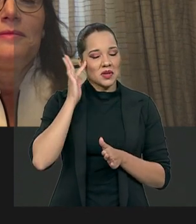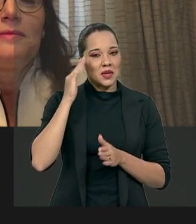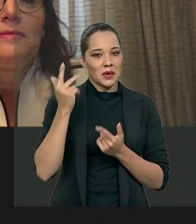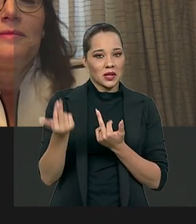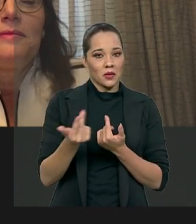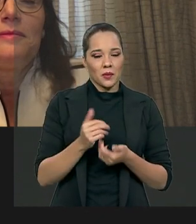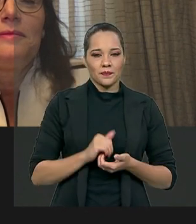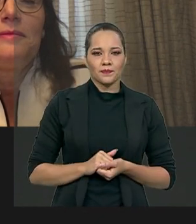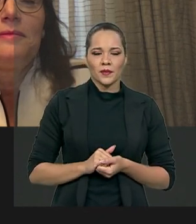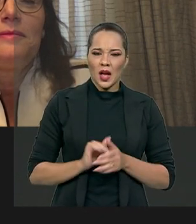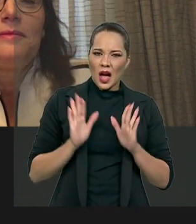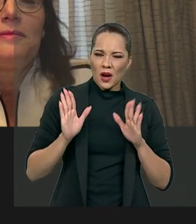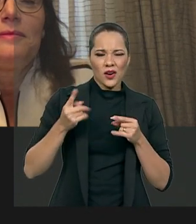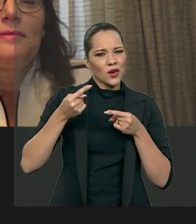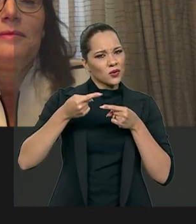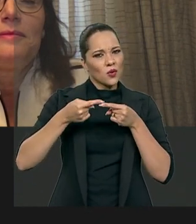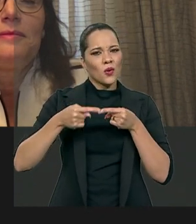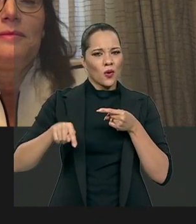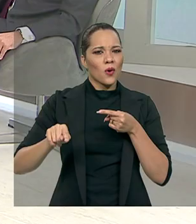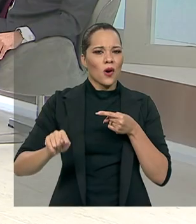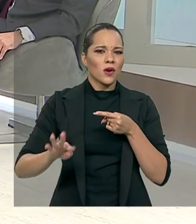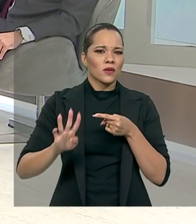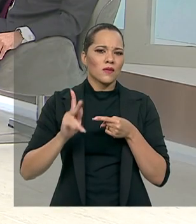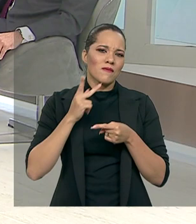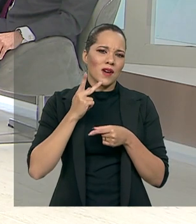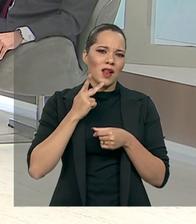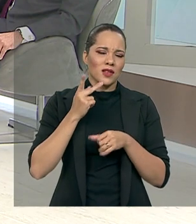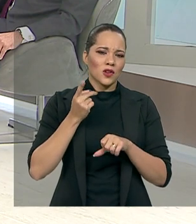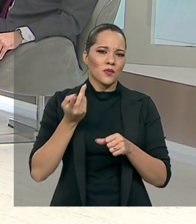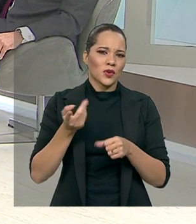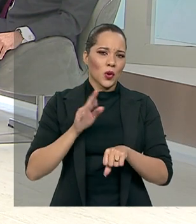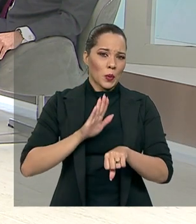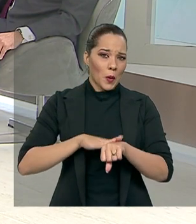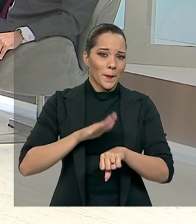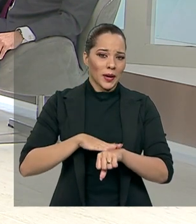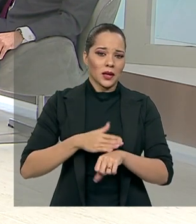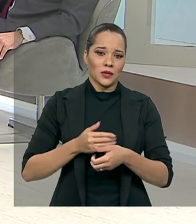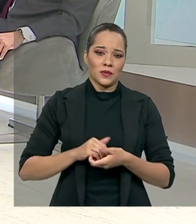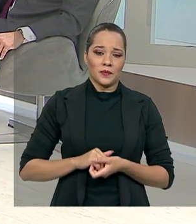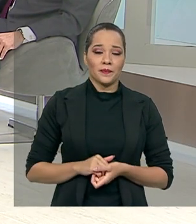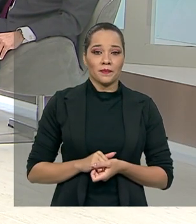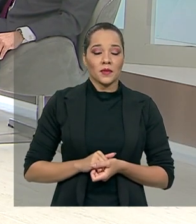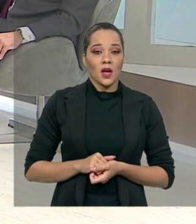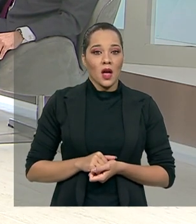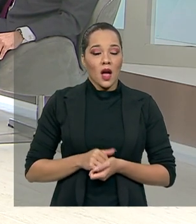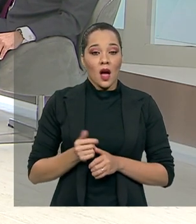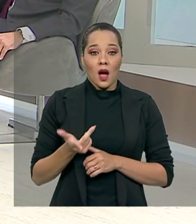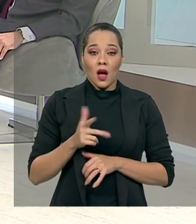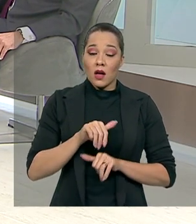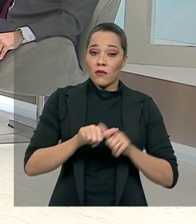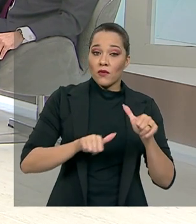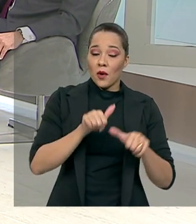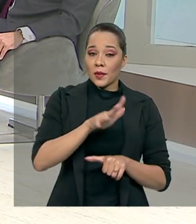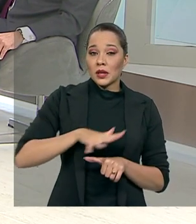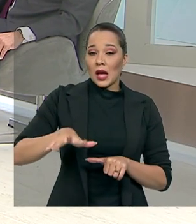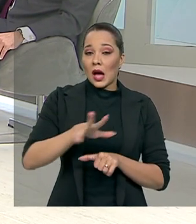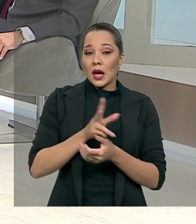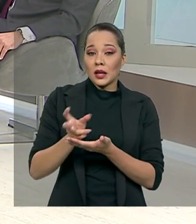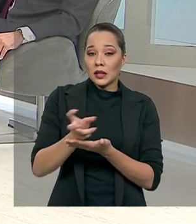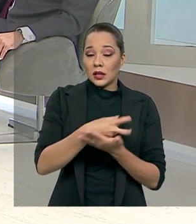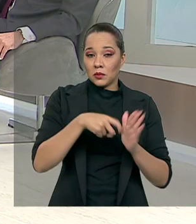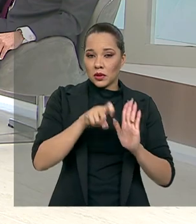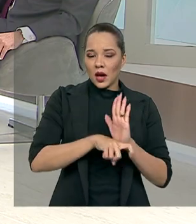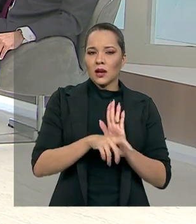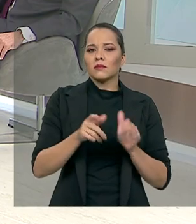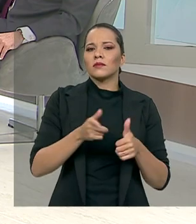Agora, eu discordo um pouco com relação ao momento. A reforma tributária, como eu coloquei, primeiro,